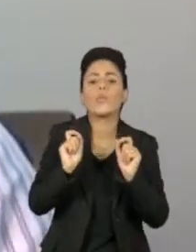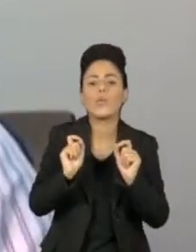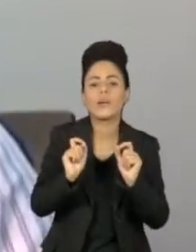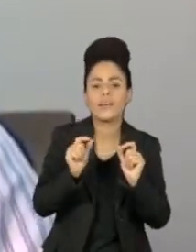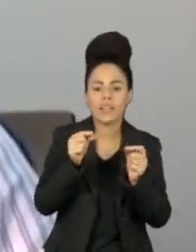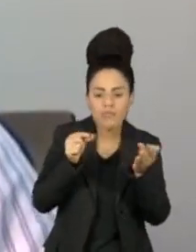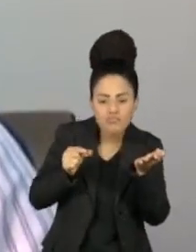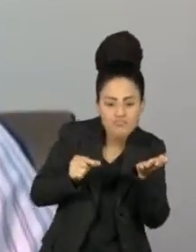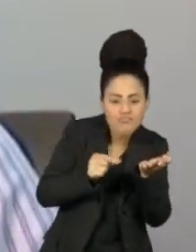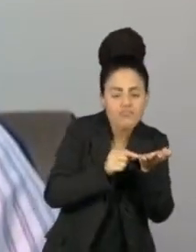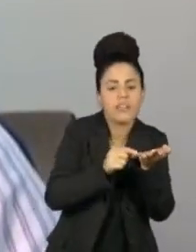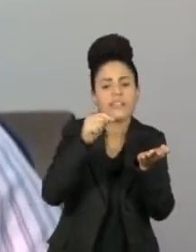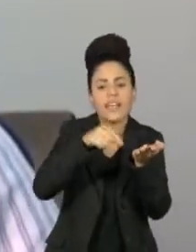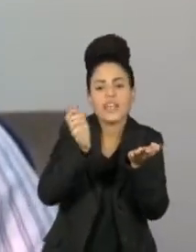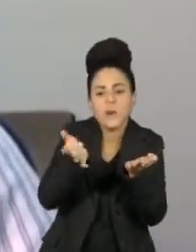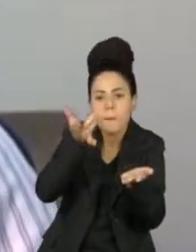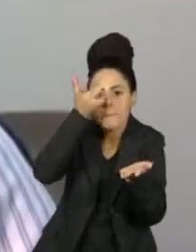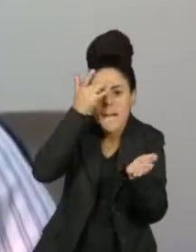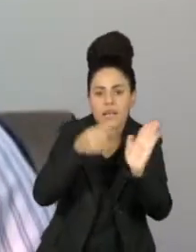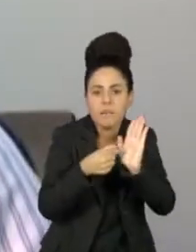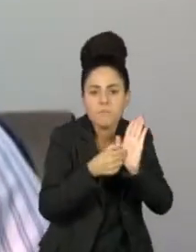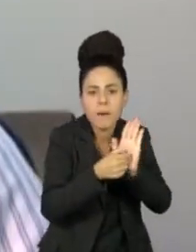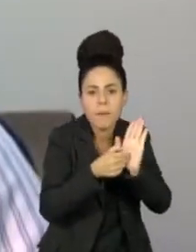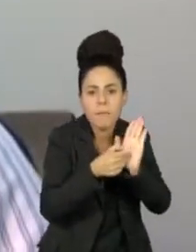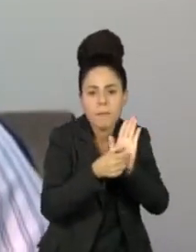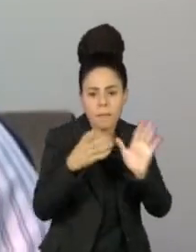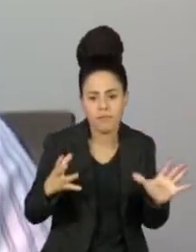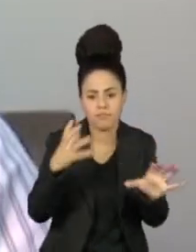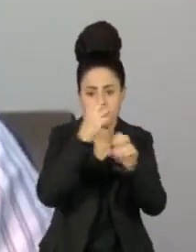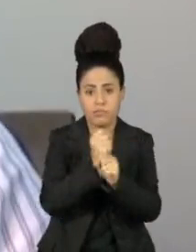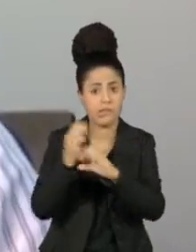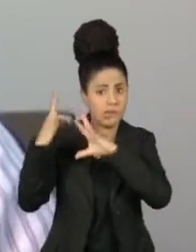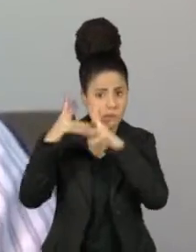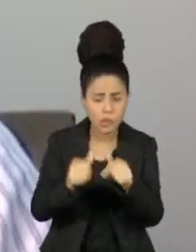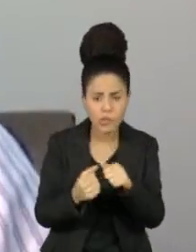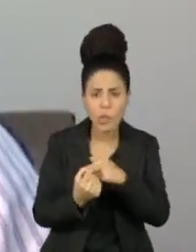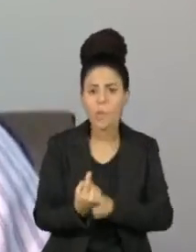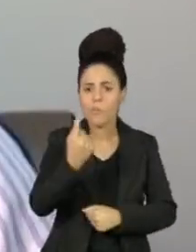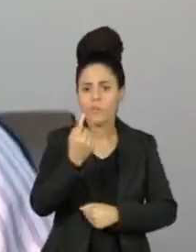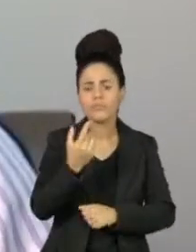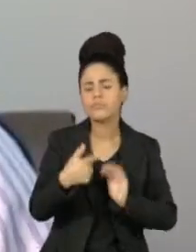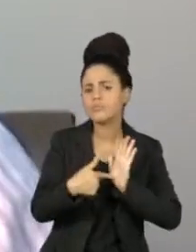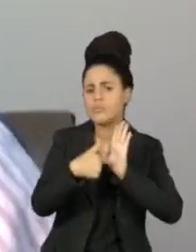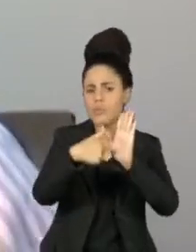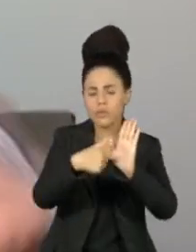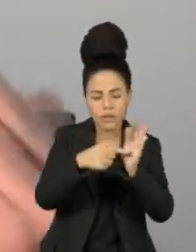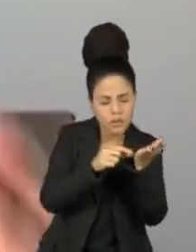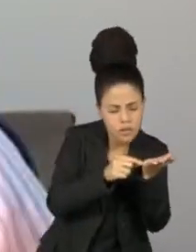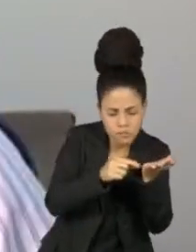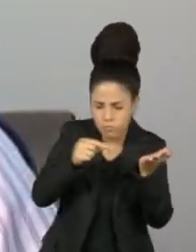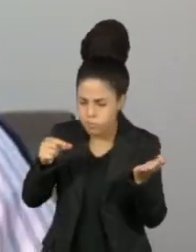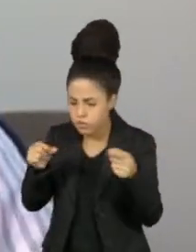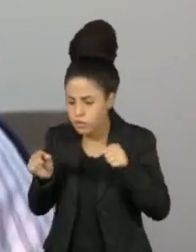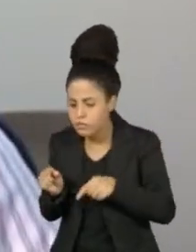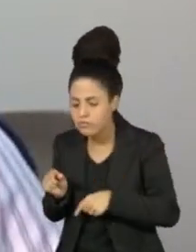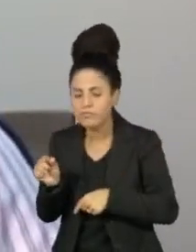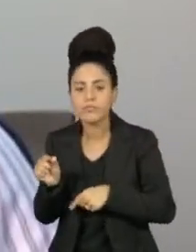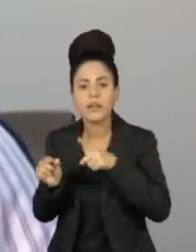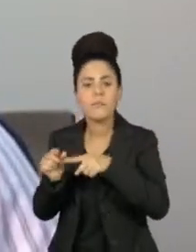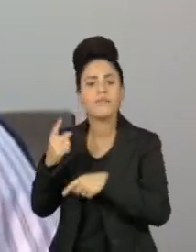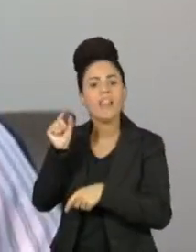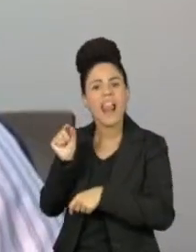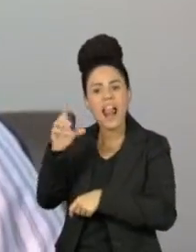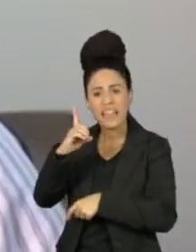dispositivo de armazenamento onde os votos são totalizados. E uma vez que essa mídia seja retirada para poder enviá-la à